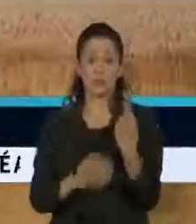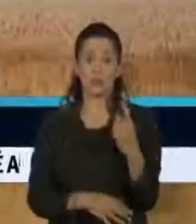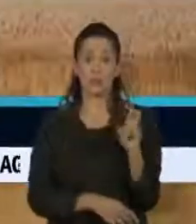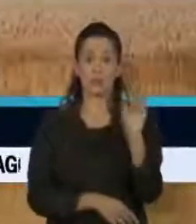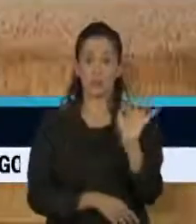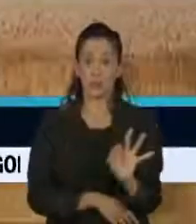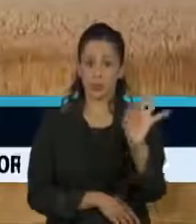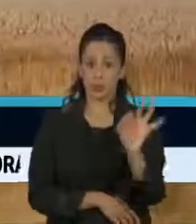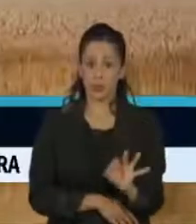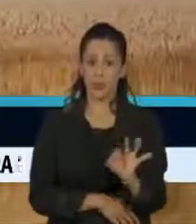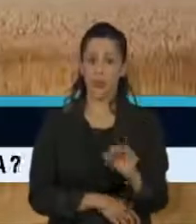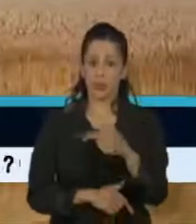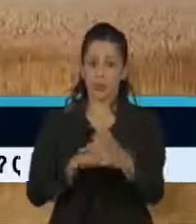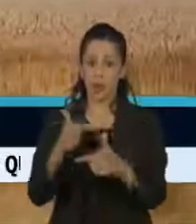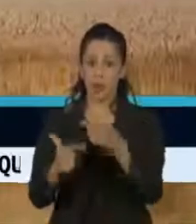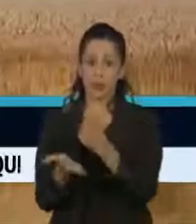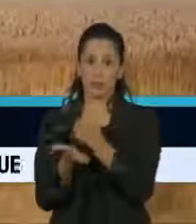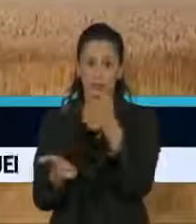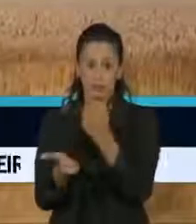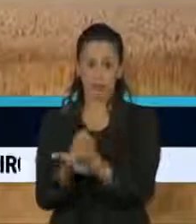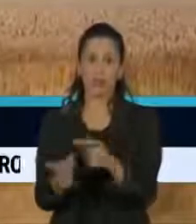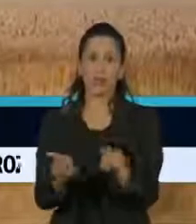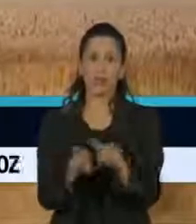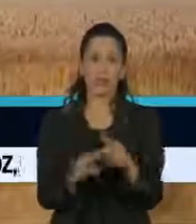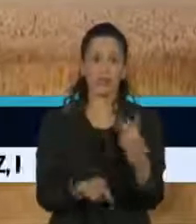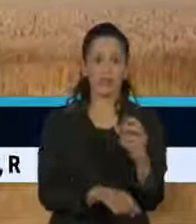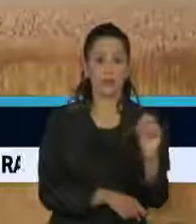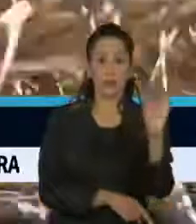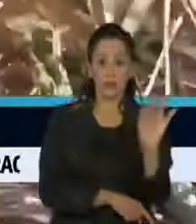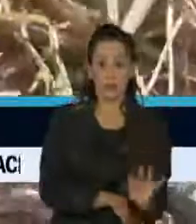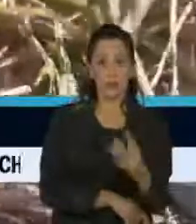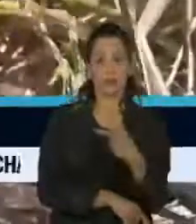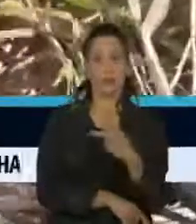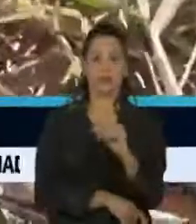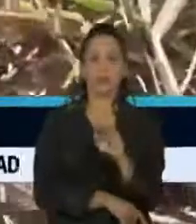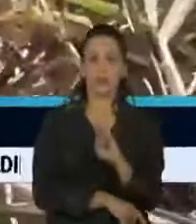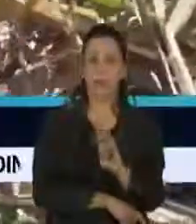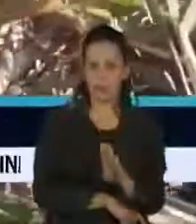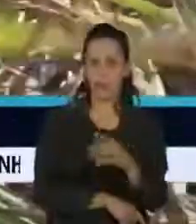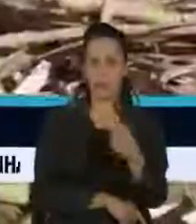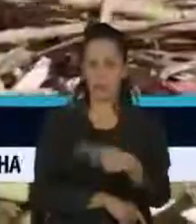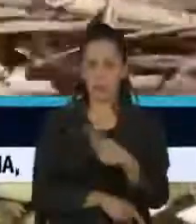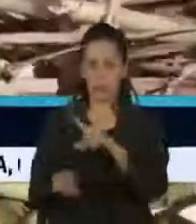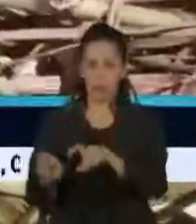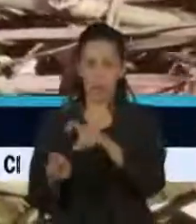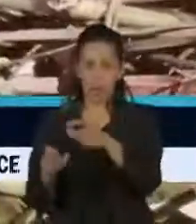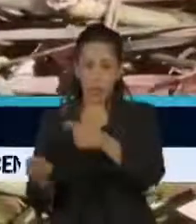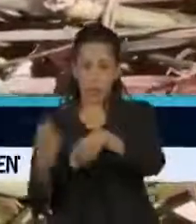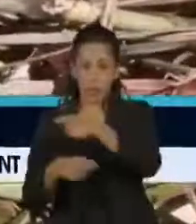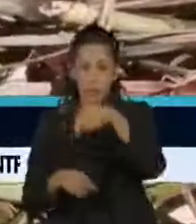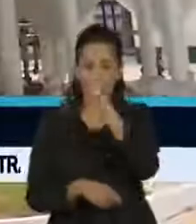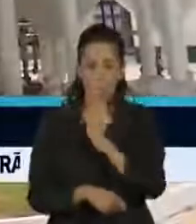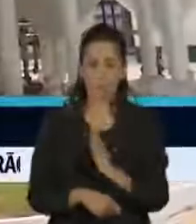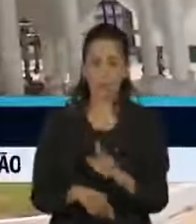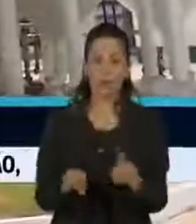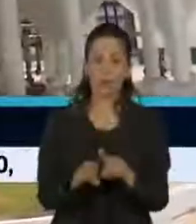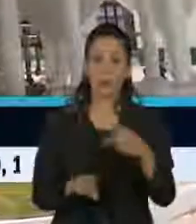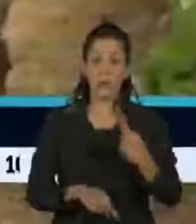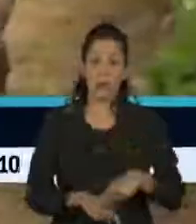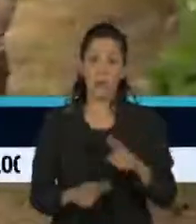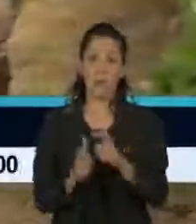Estado e 20% do PIB do agronegócio brasileiro. São Paulo é o maior produtor mundial de cana-de-açúcar,